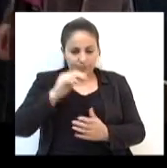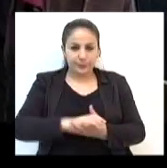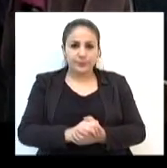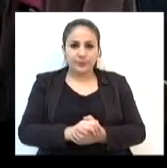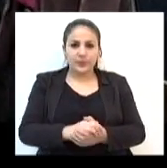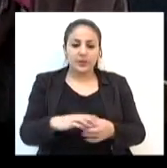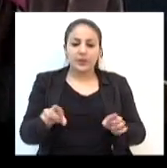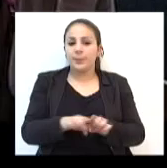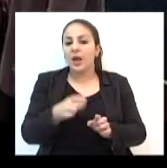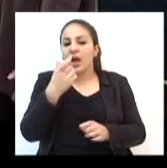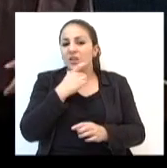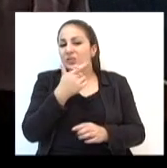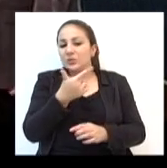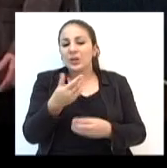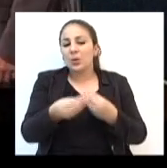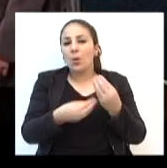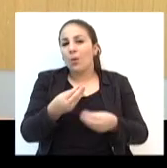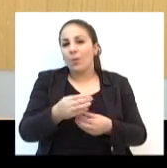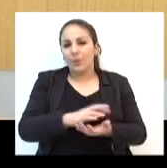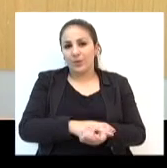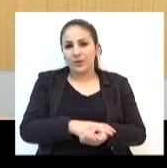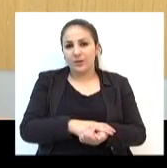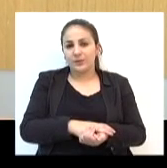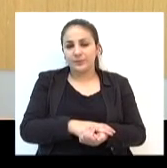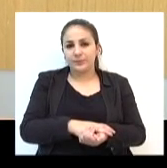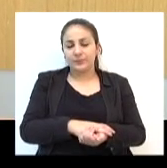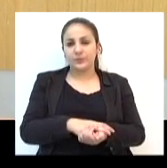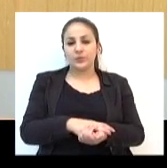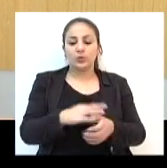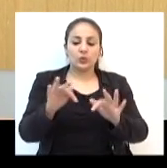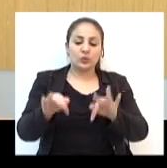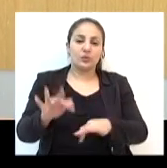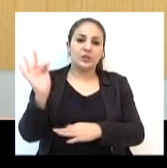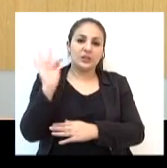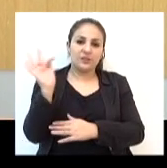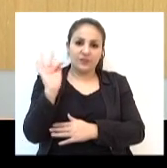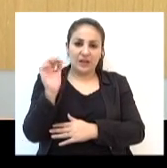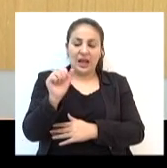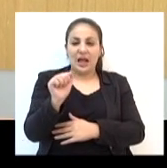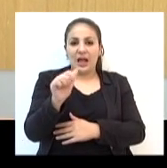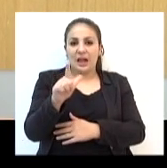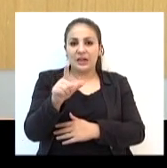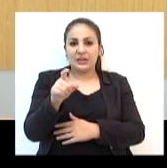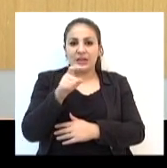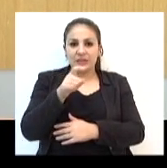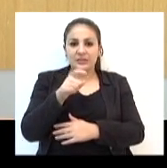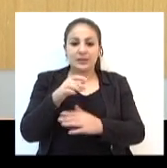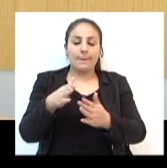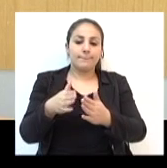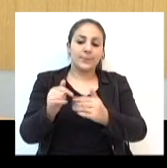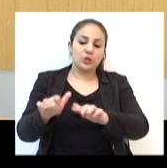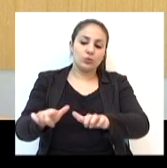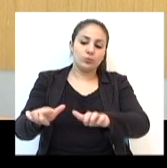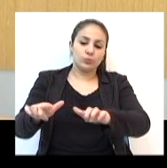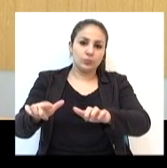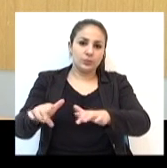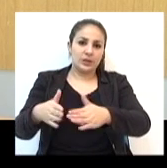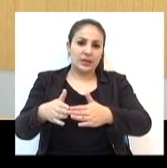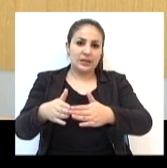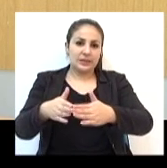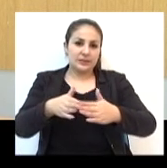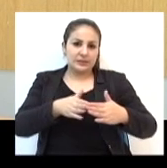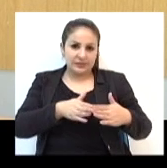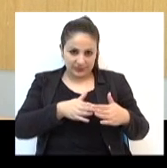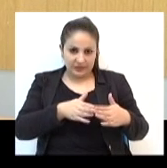inconstitucional, vício de origem. No final de fevereiro, o vereador Alex Necker pediu licença do cargo na